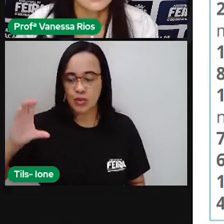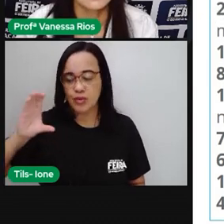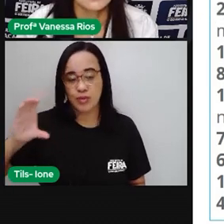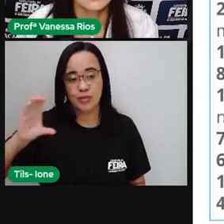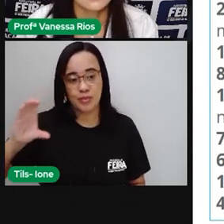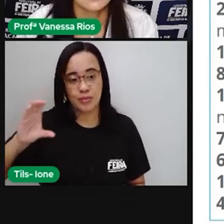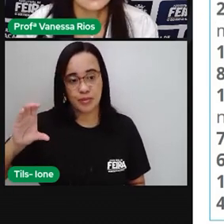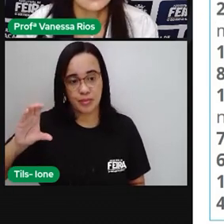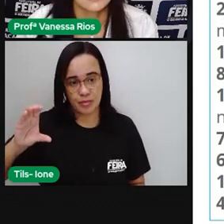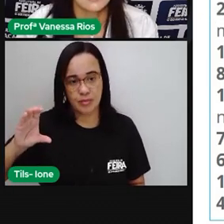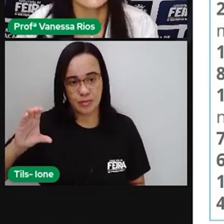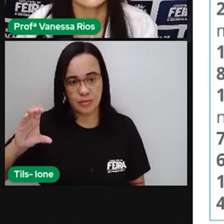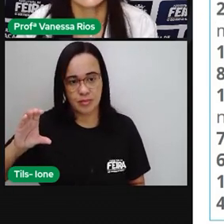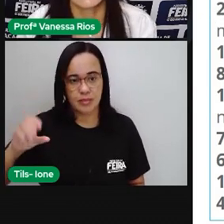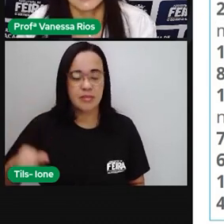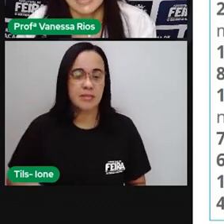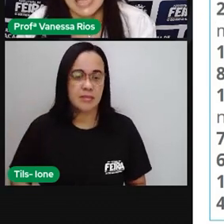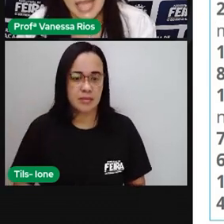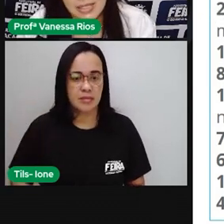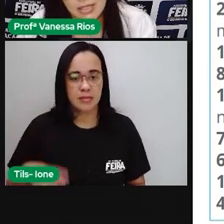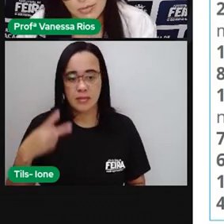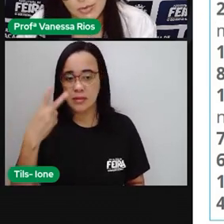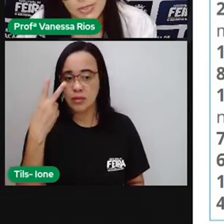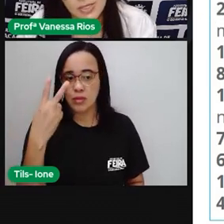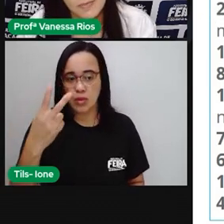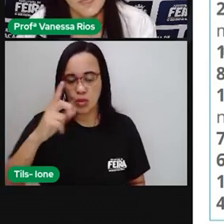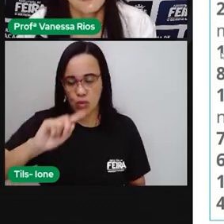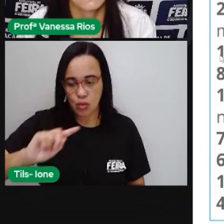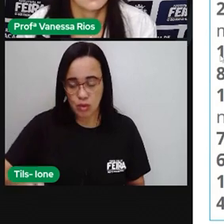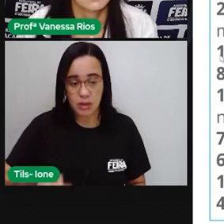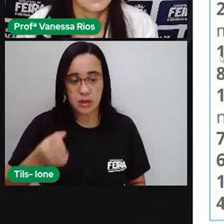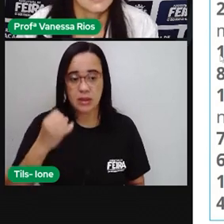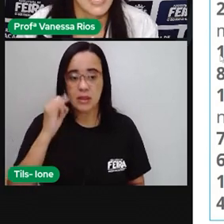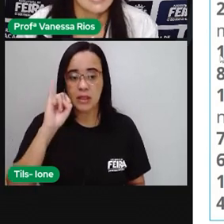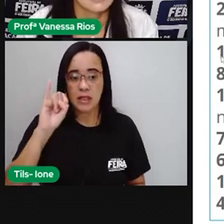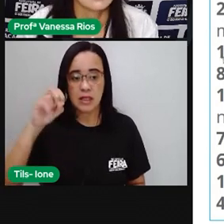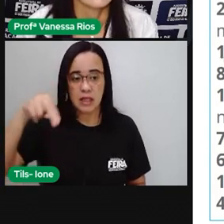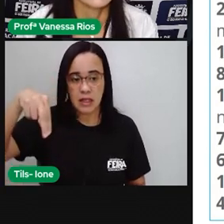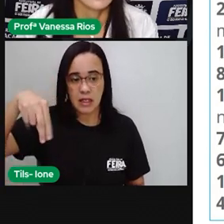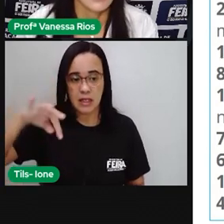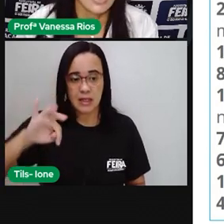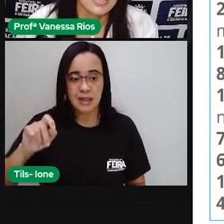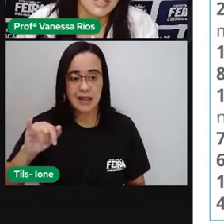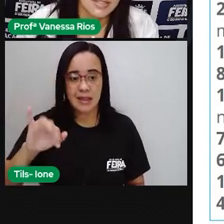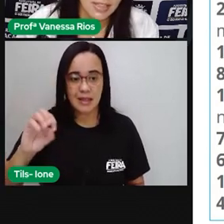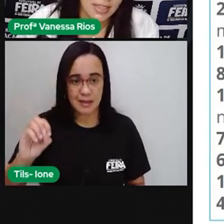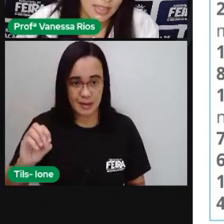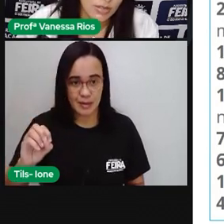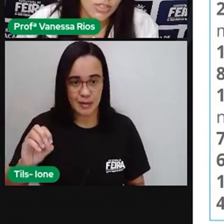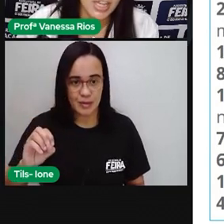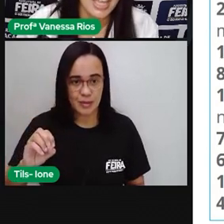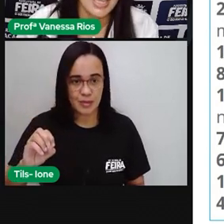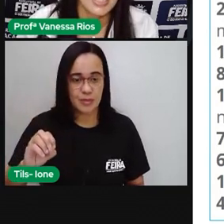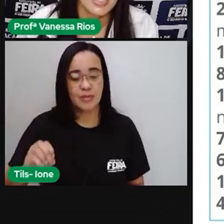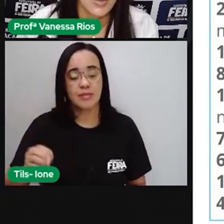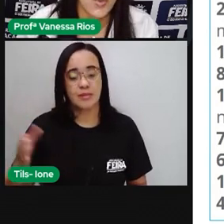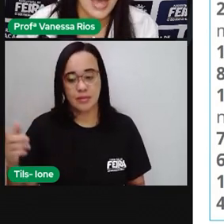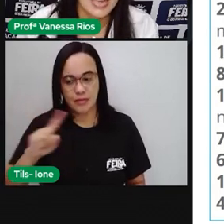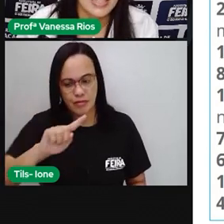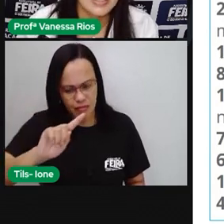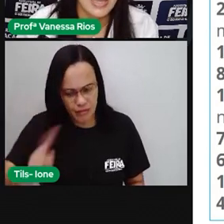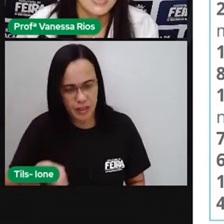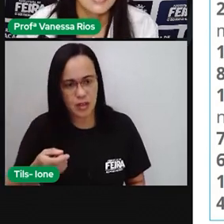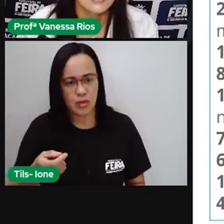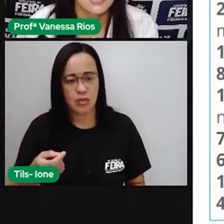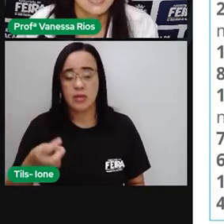366 milésimos. E aqui, 12 inteiros, né? E